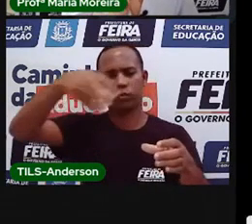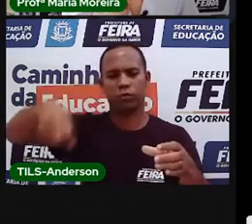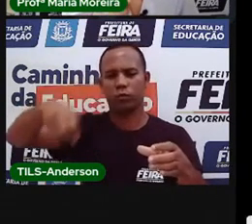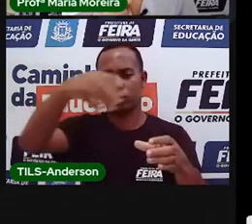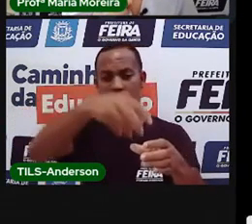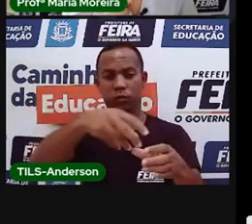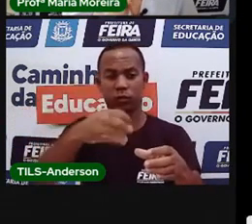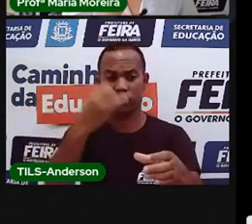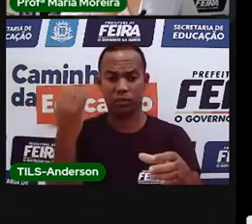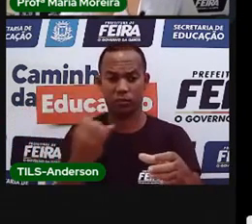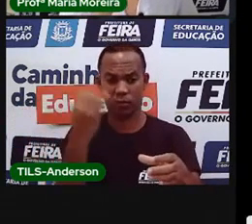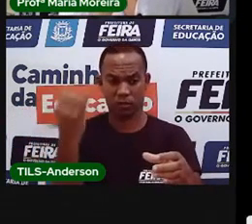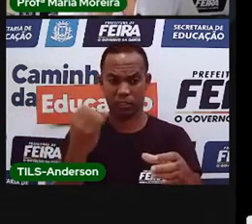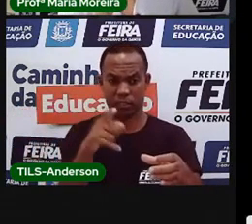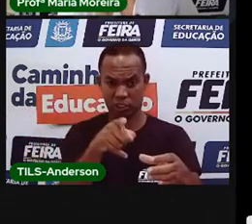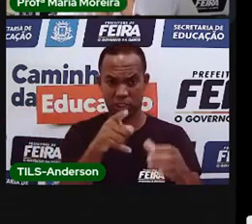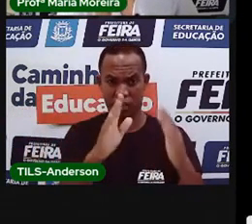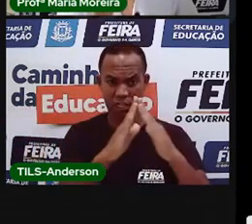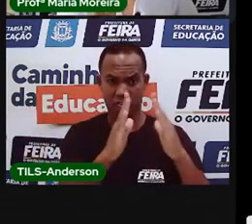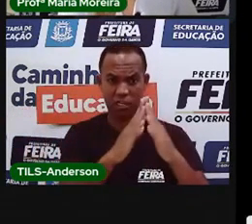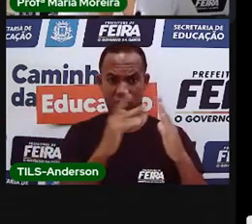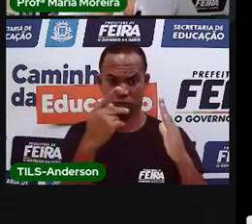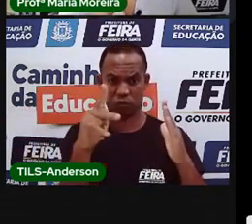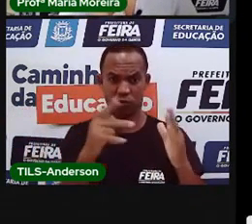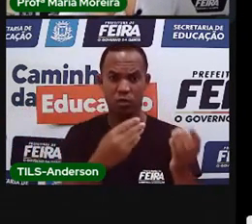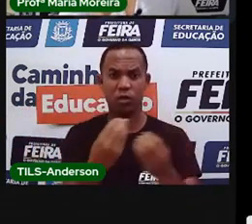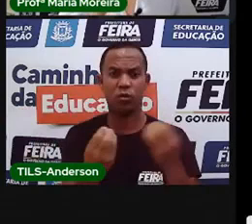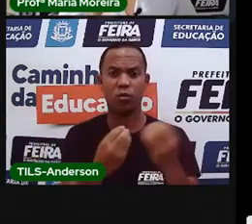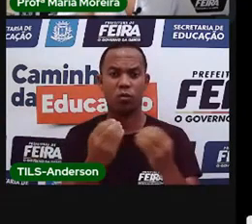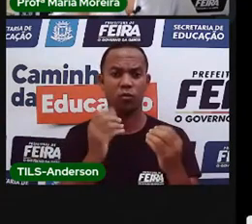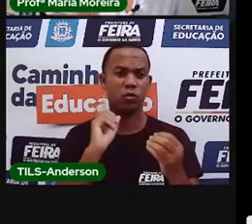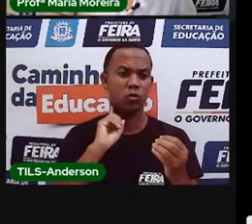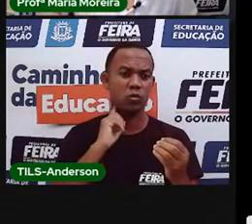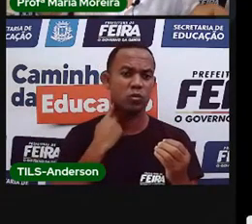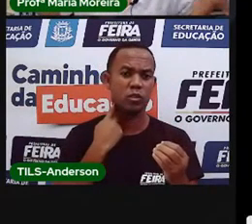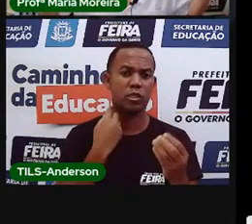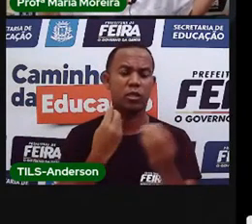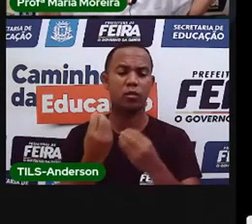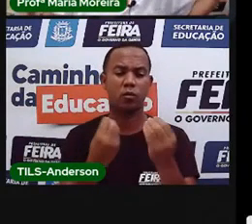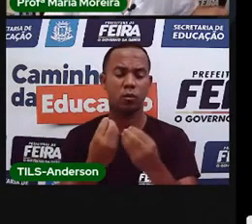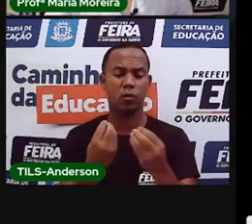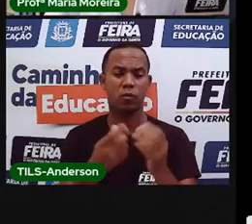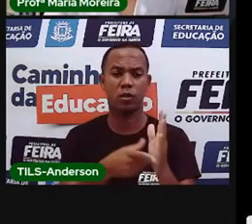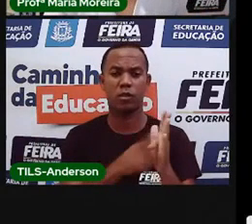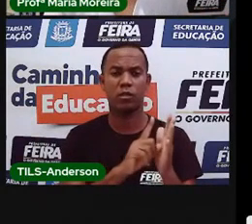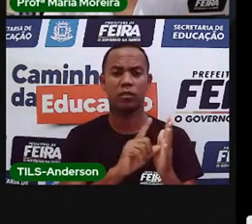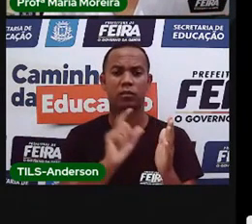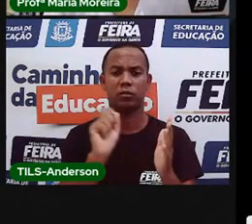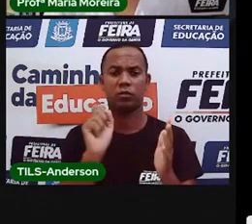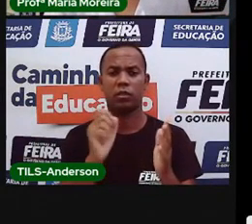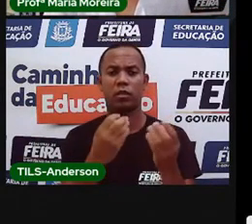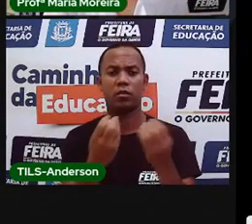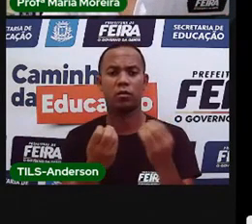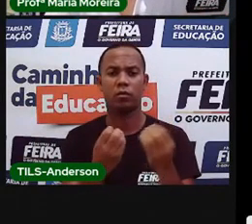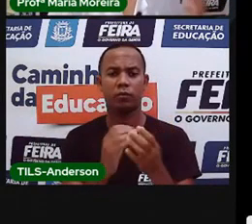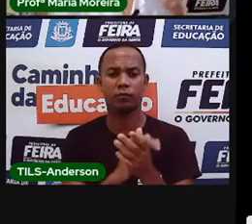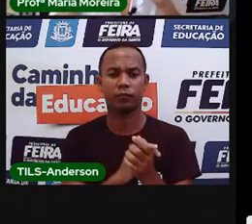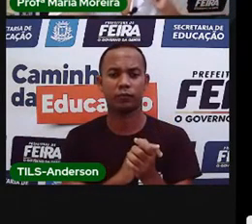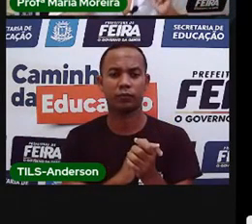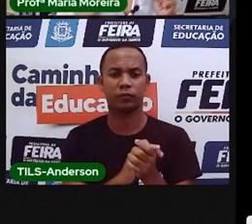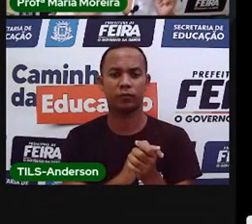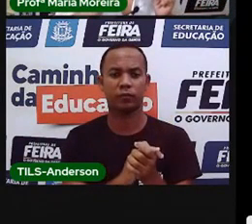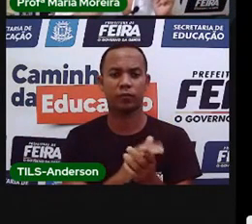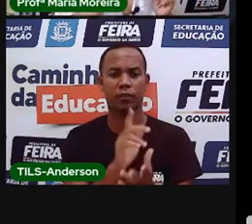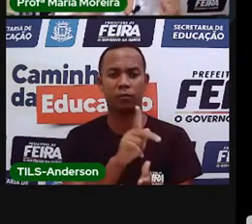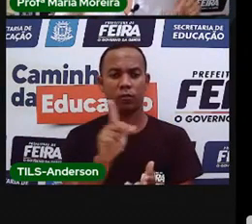ou não? O que eu faço, né? Com esse lixo. Então, vamos aos questionamentos da Pró aqui agora para vocês. A